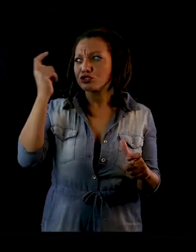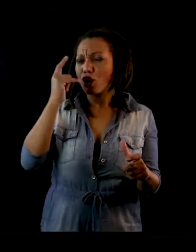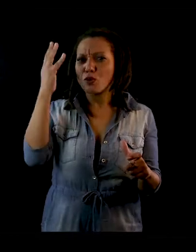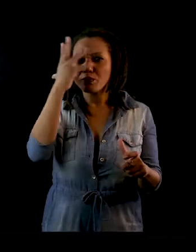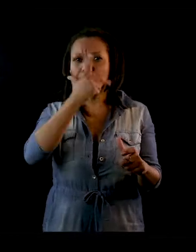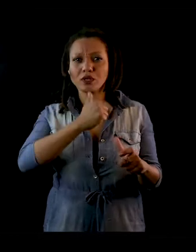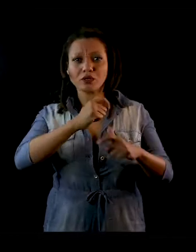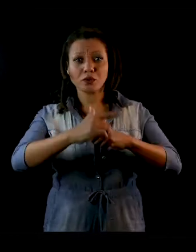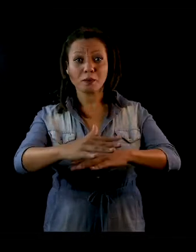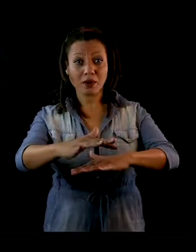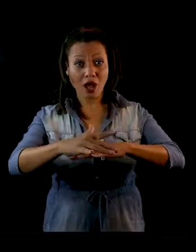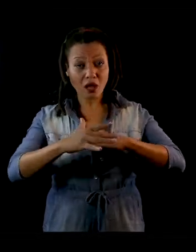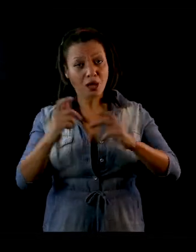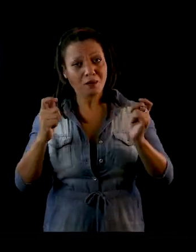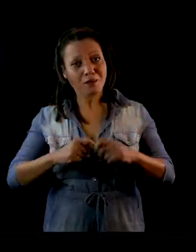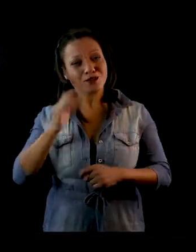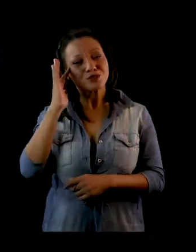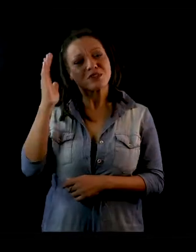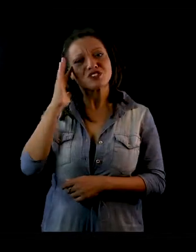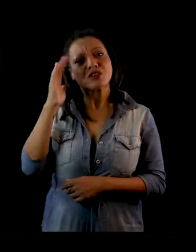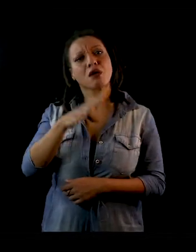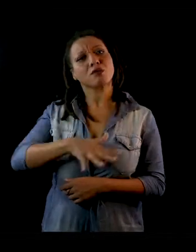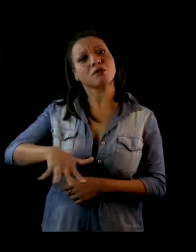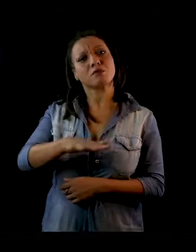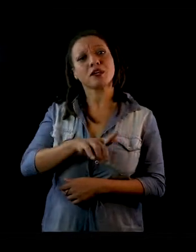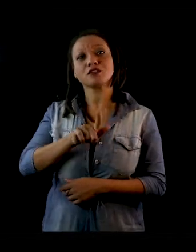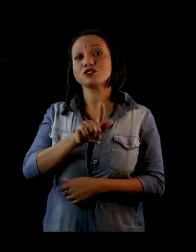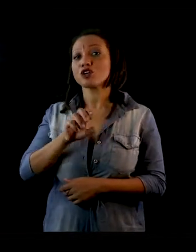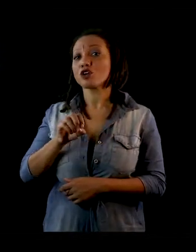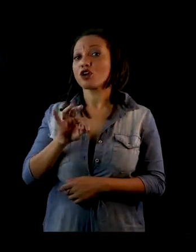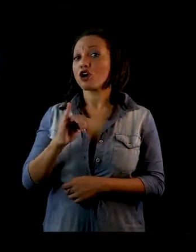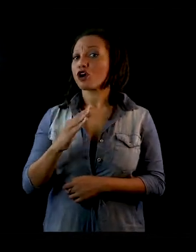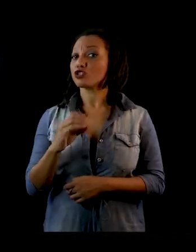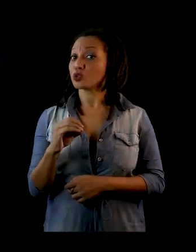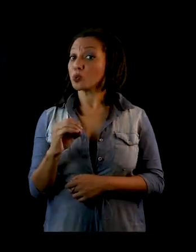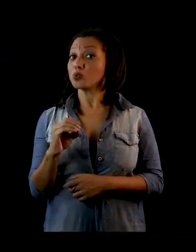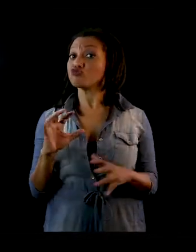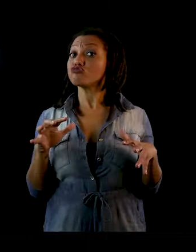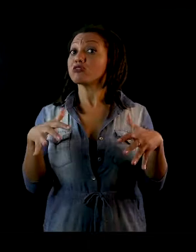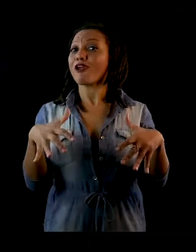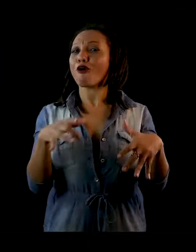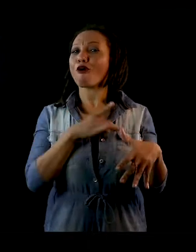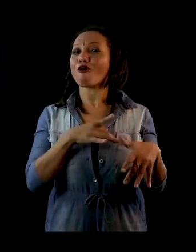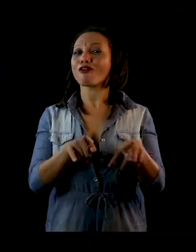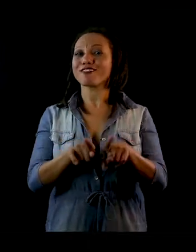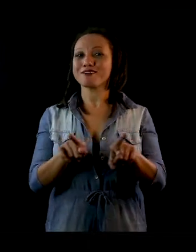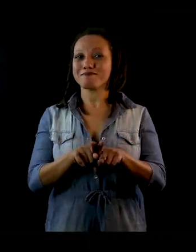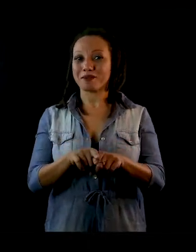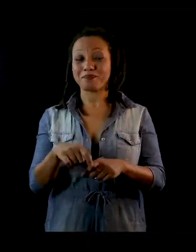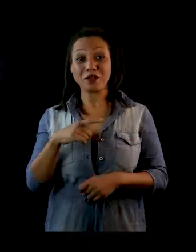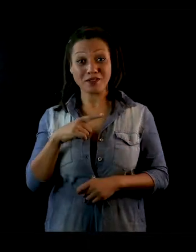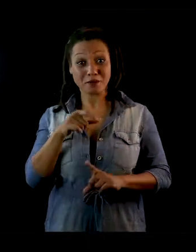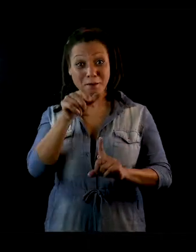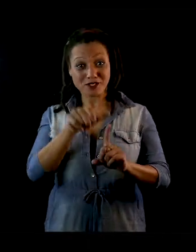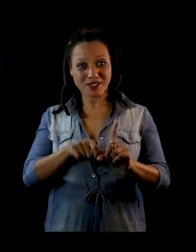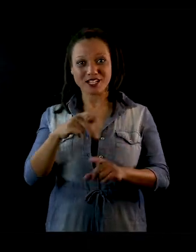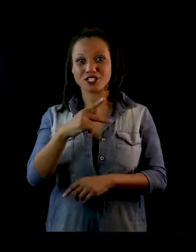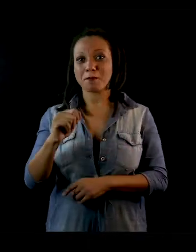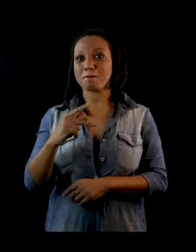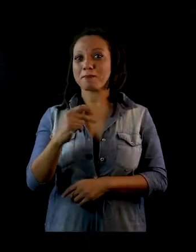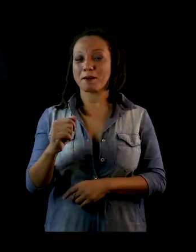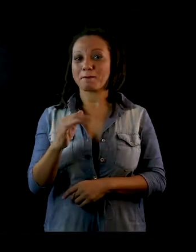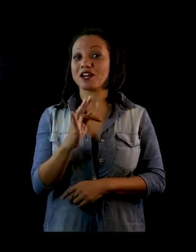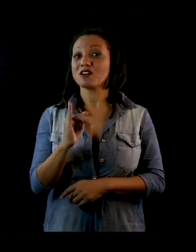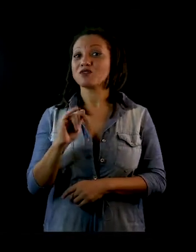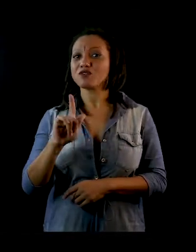praia, que a gente não pode imaginar um ambiente gótico, um ambiente de terror. Então eu também tenho o Papa Figo, que é um tipo de figura vampírica. Ele era